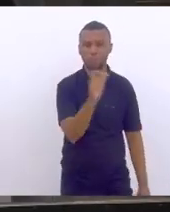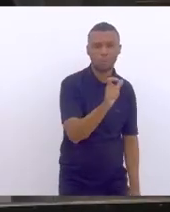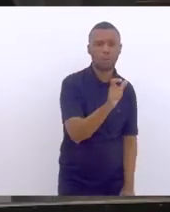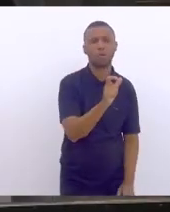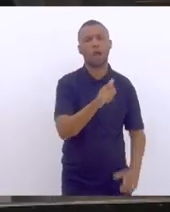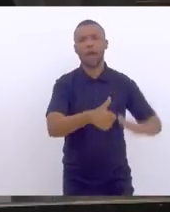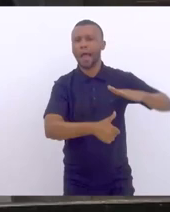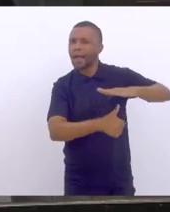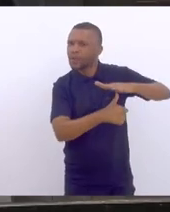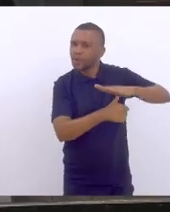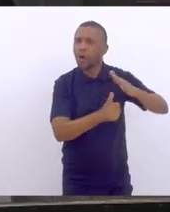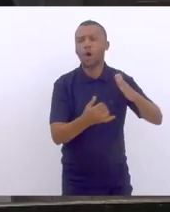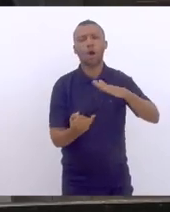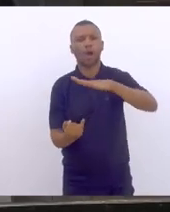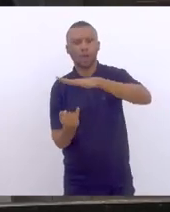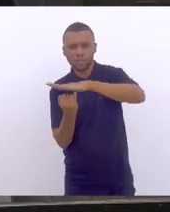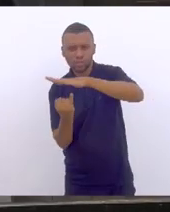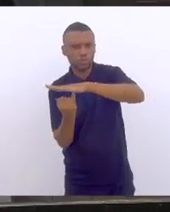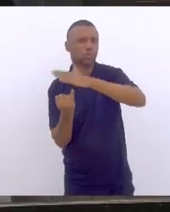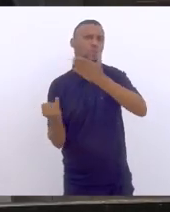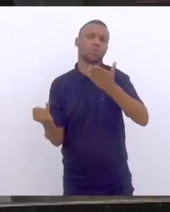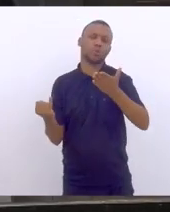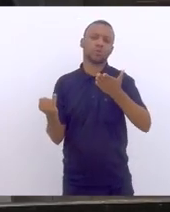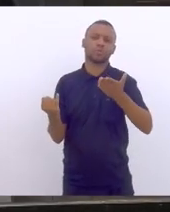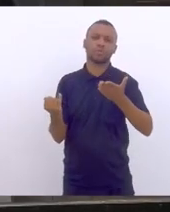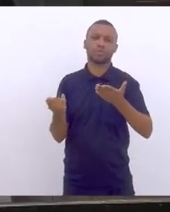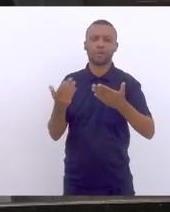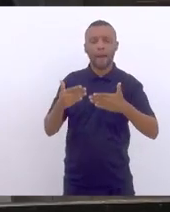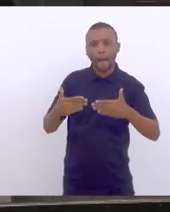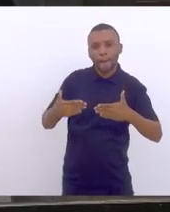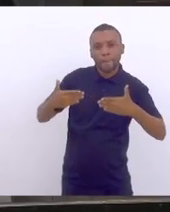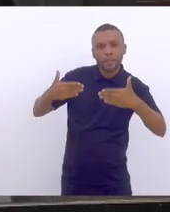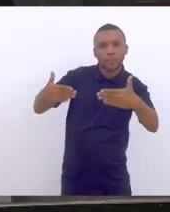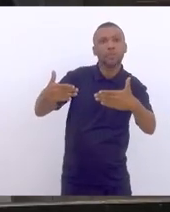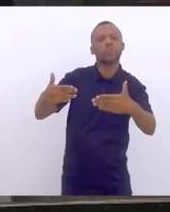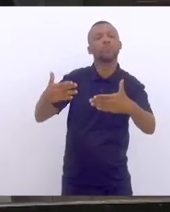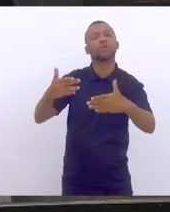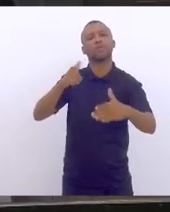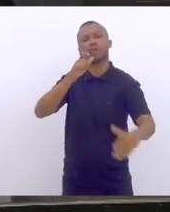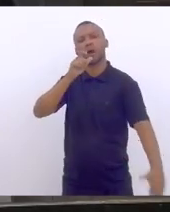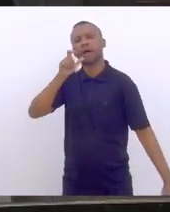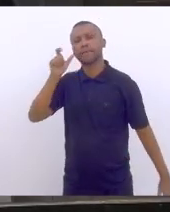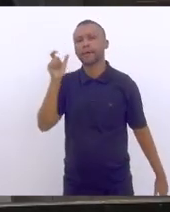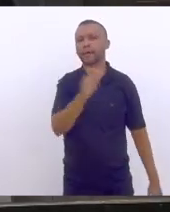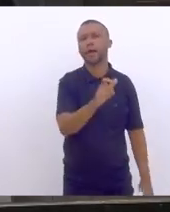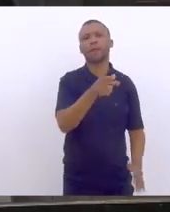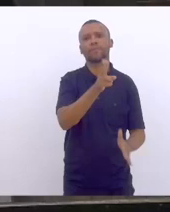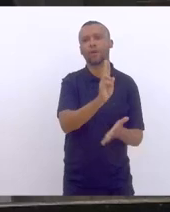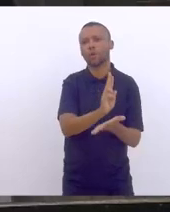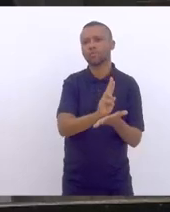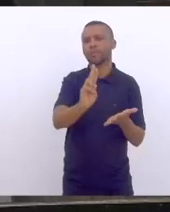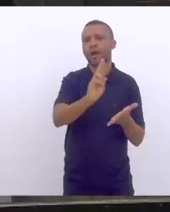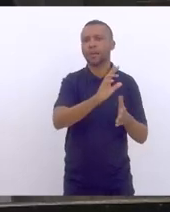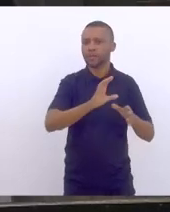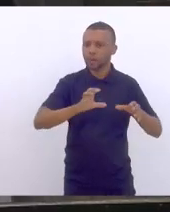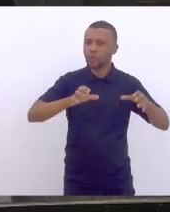Educação, de ministro da Educação de Bolsonaro, atacavam as universidades, atacavam a comunidade científica. Pois